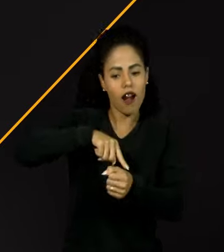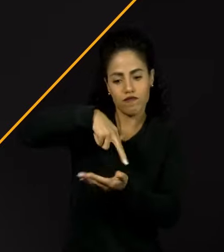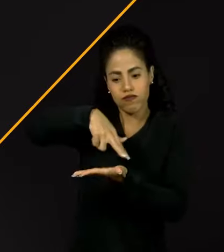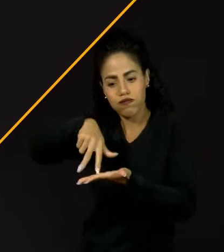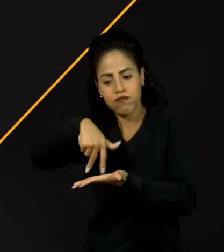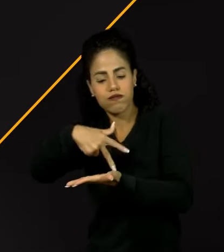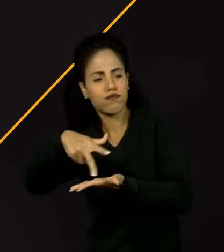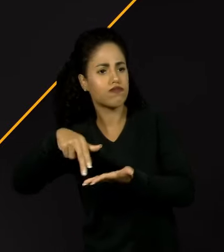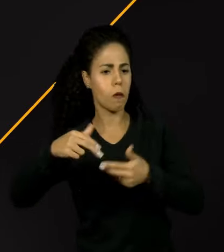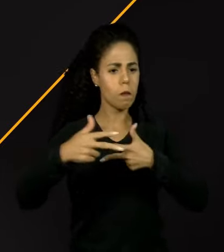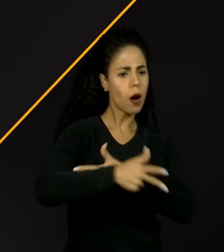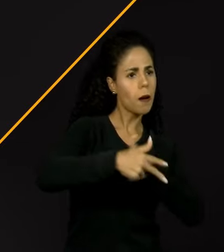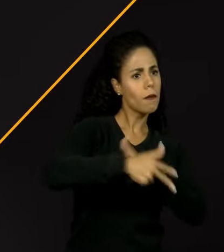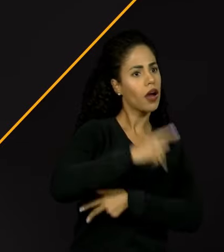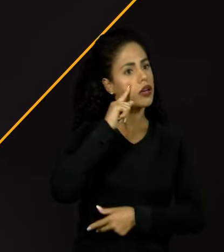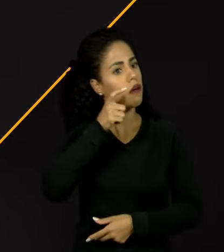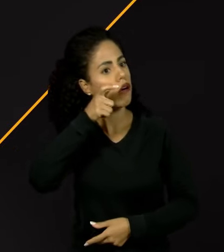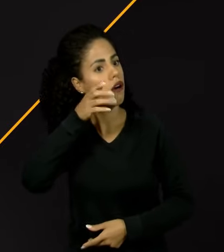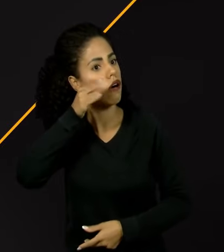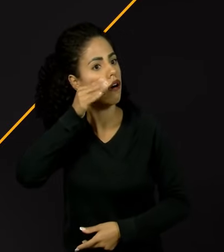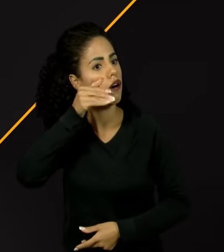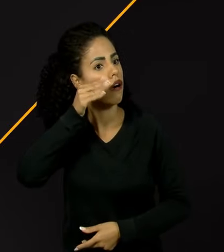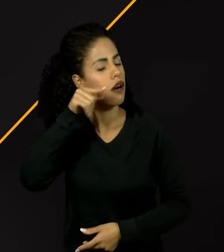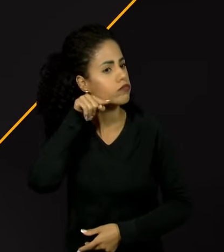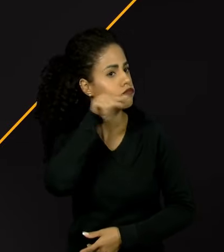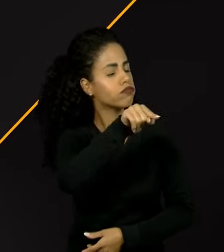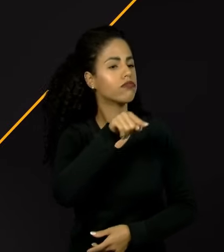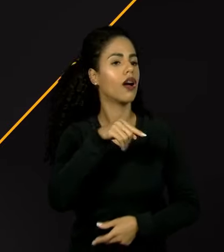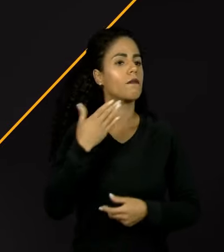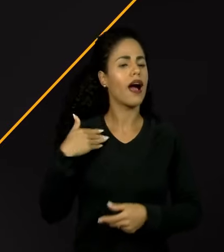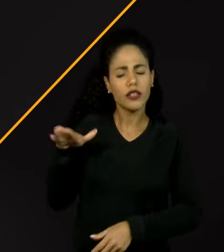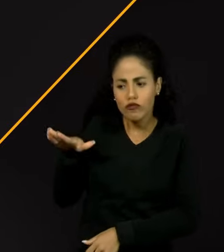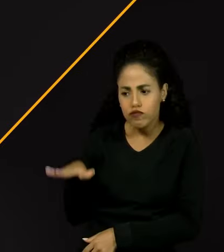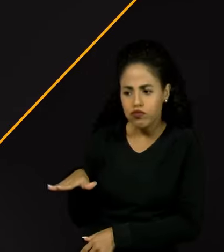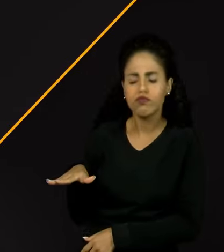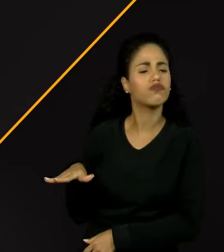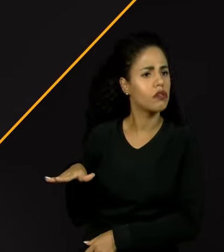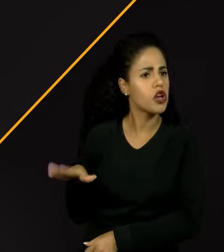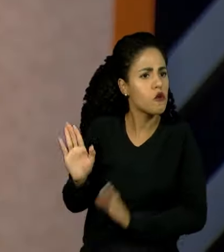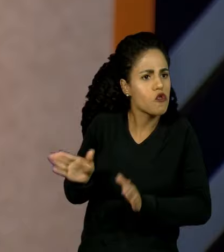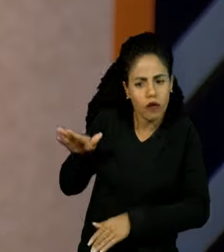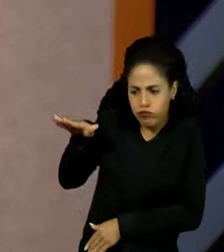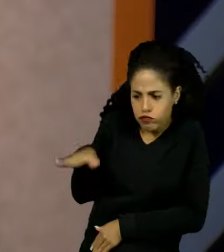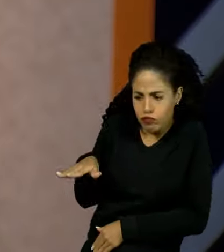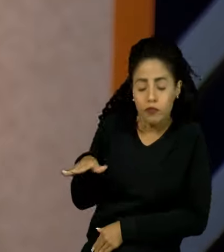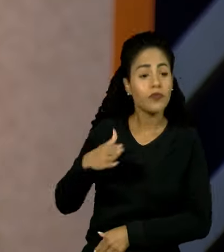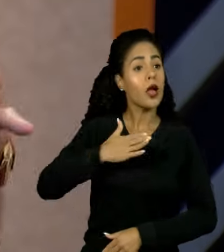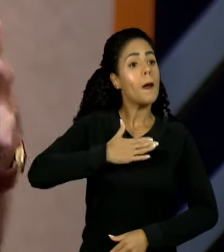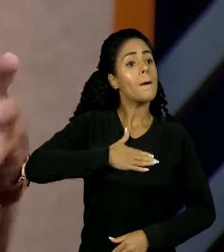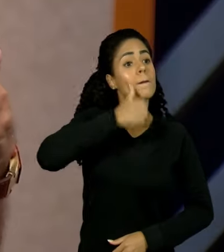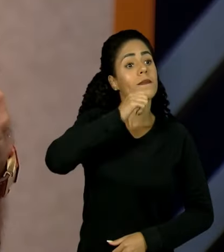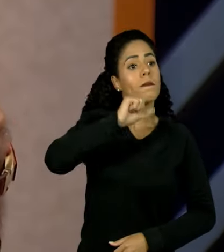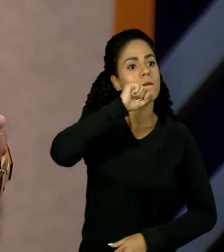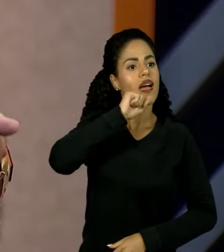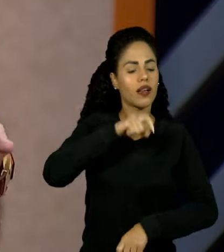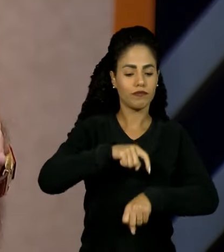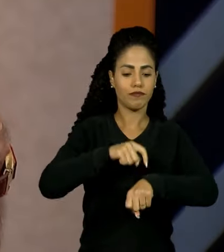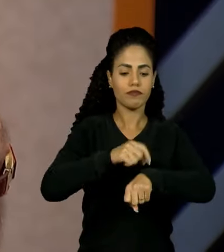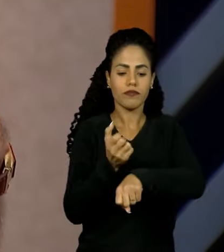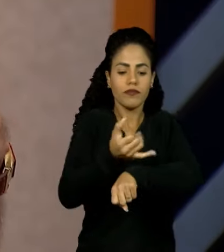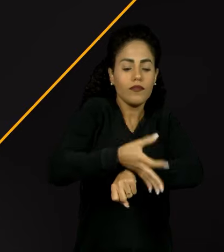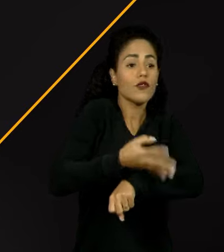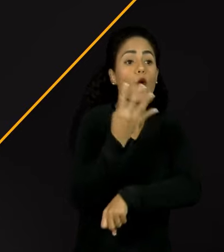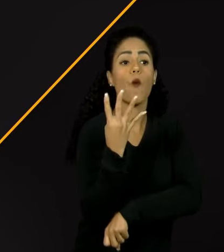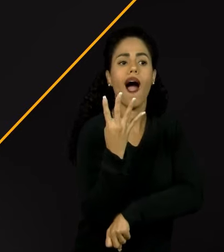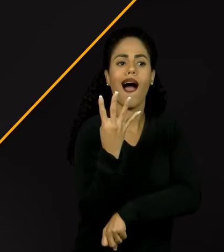e tal. Essa música sempre me chamou a atenção. Um pouco mais na infância, não tão na adolescência, a minha mãe, quatro e meia da manhã, quando ela acordava